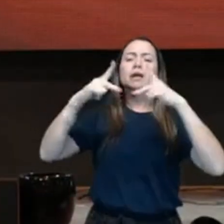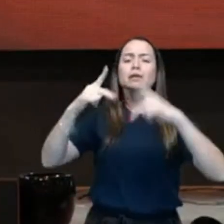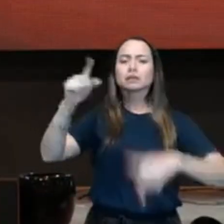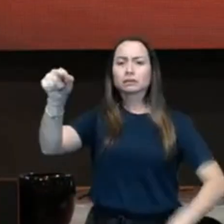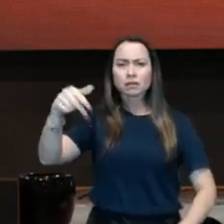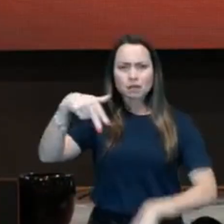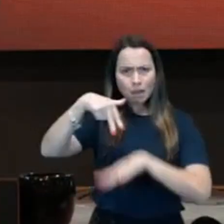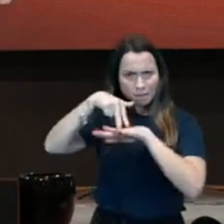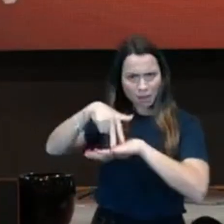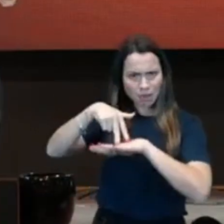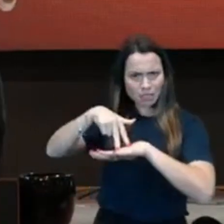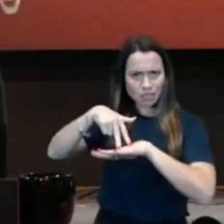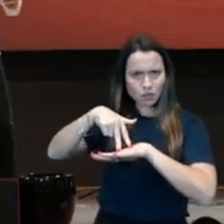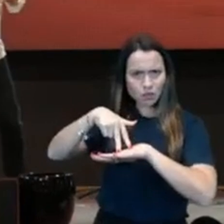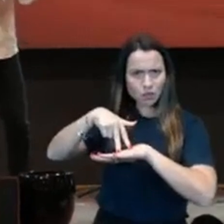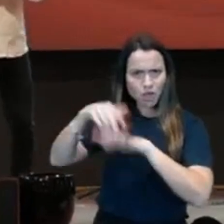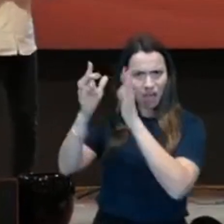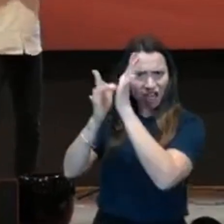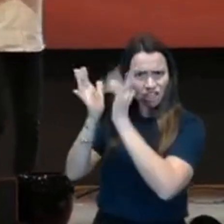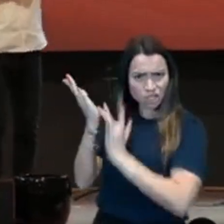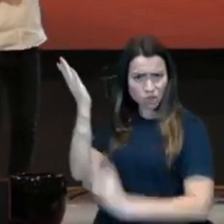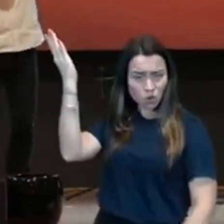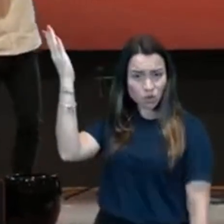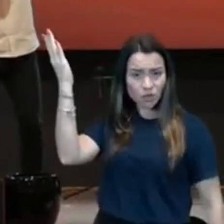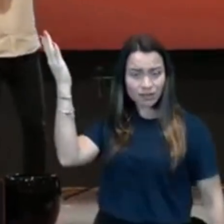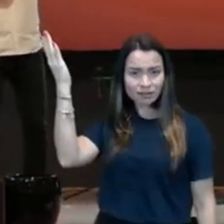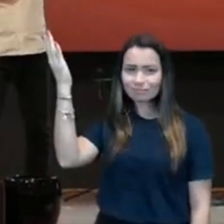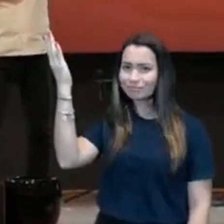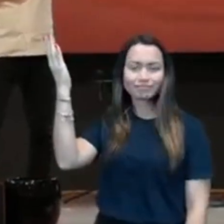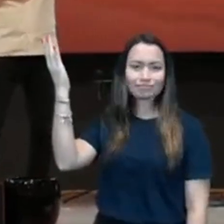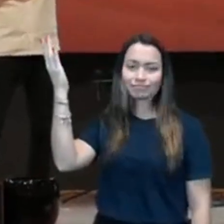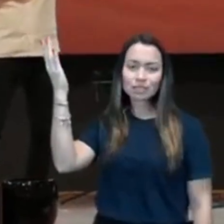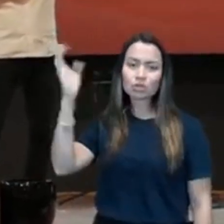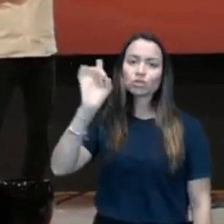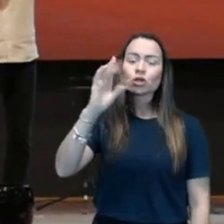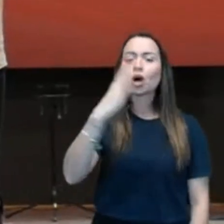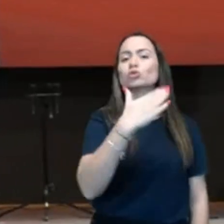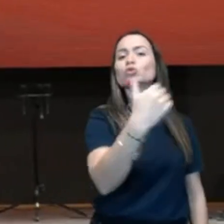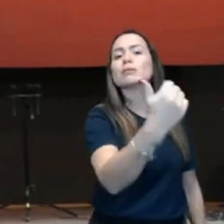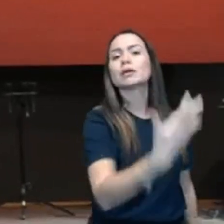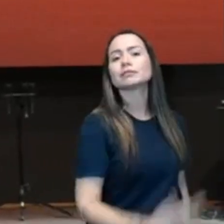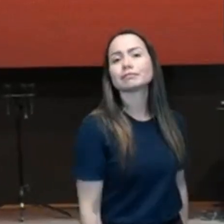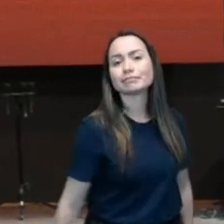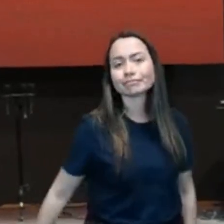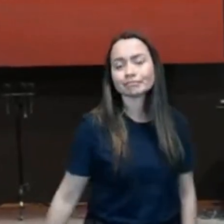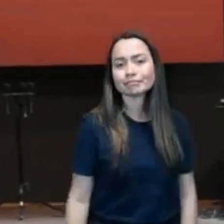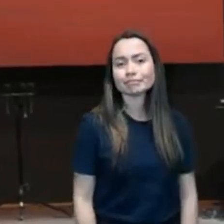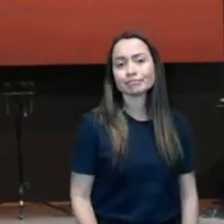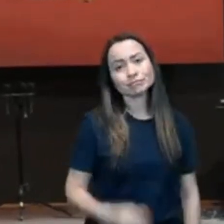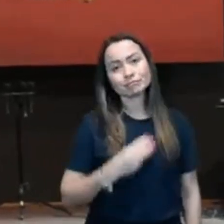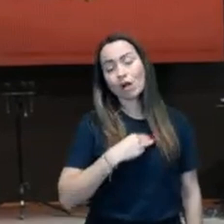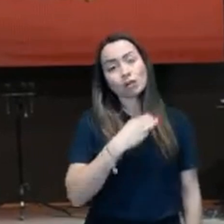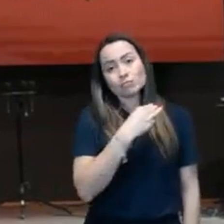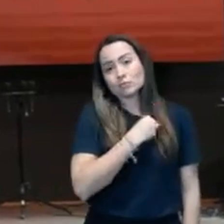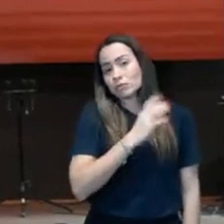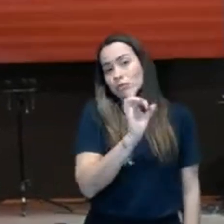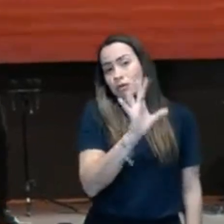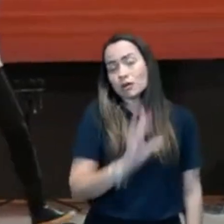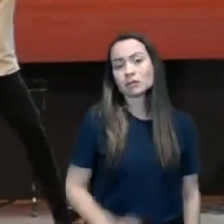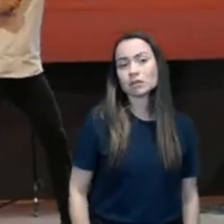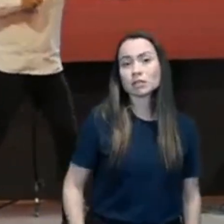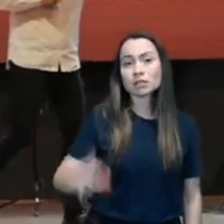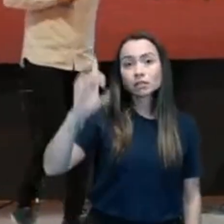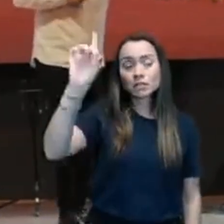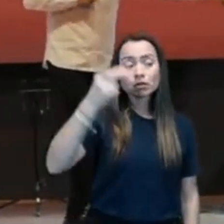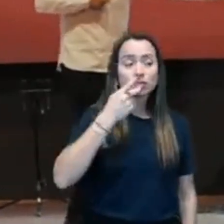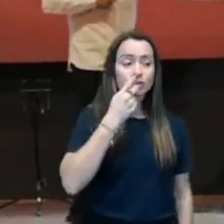está permanecendo firme, não em Jesus, mas na sua vocação, no seu chamado, que Deus